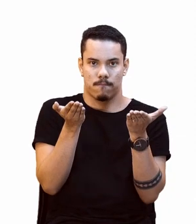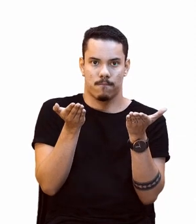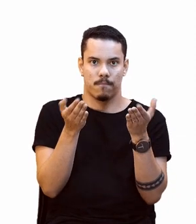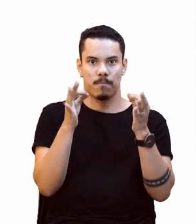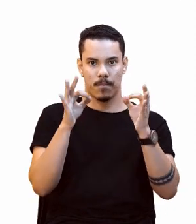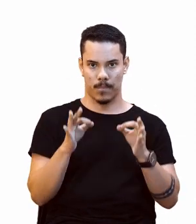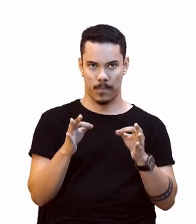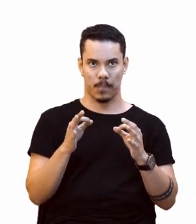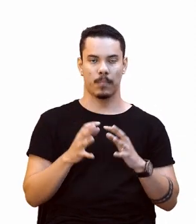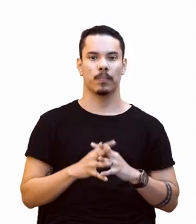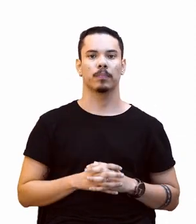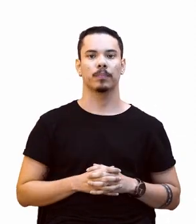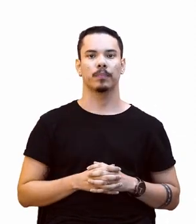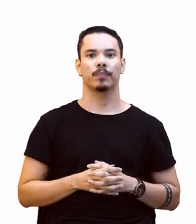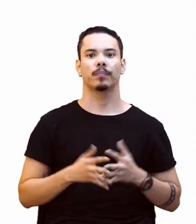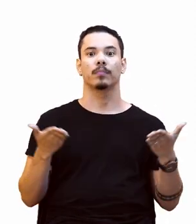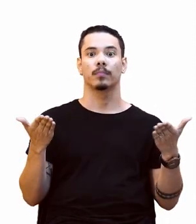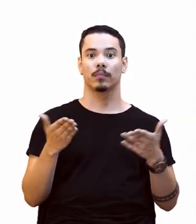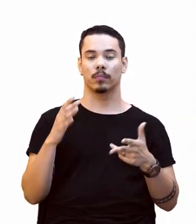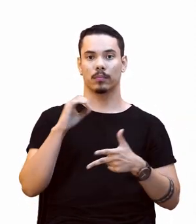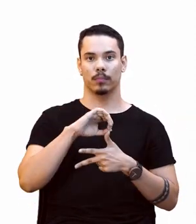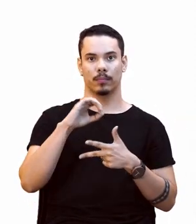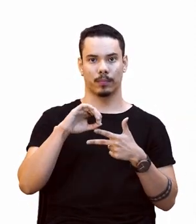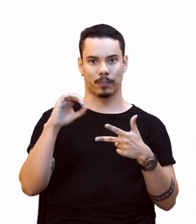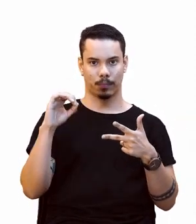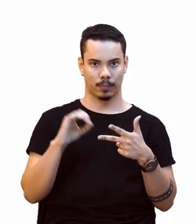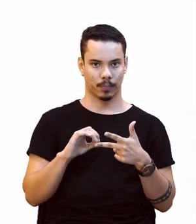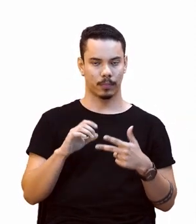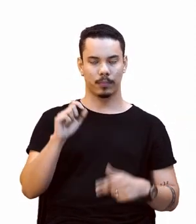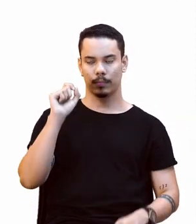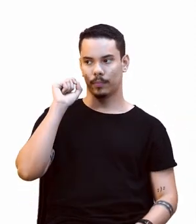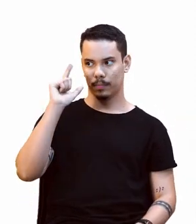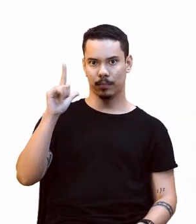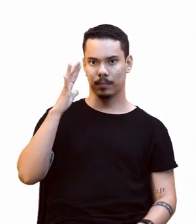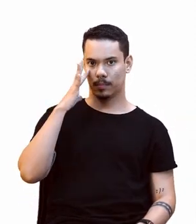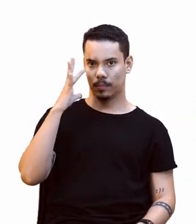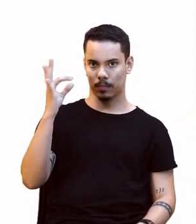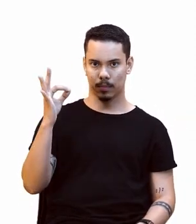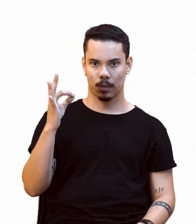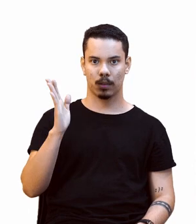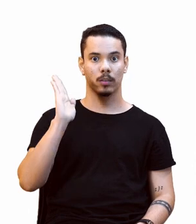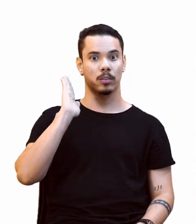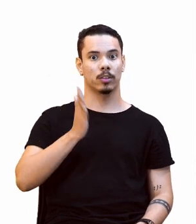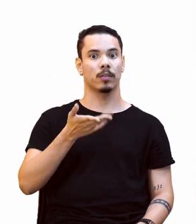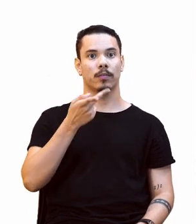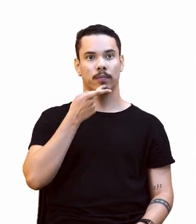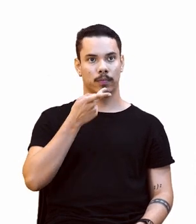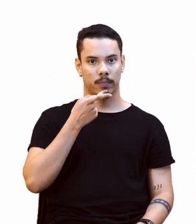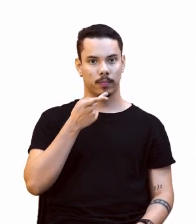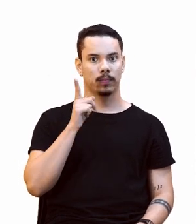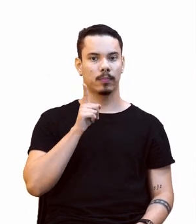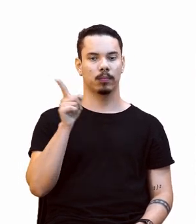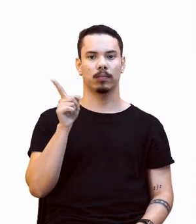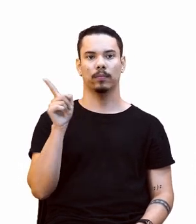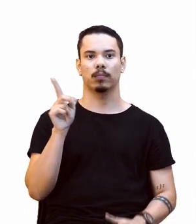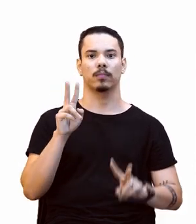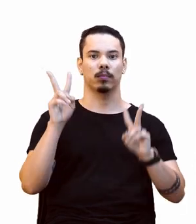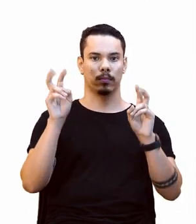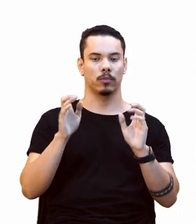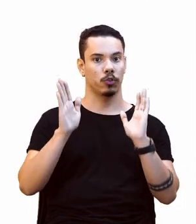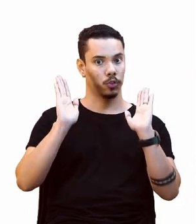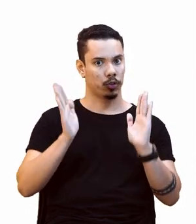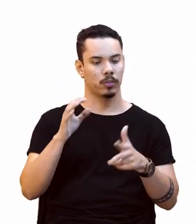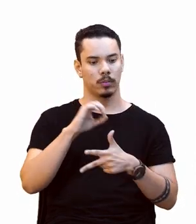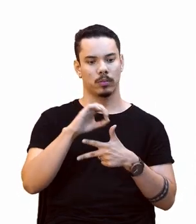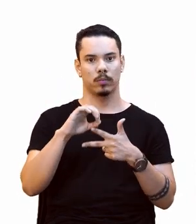Agora, há a questão que se liga no Enem. Vamos se ligar, gente. Como já falei, são questões que caíram no Enem